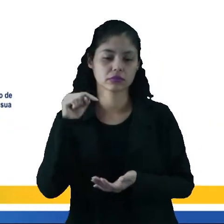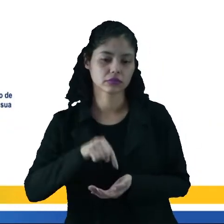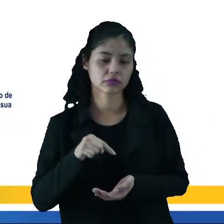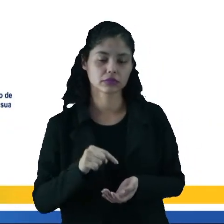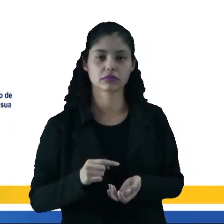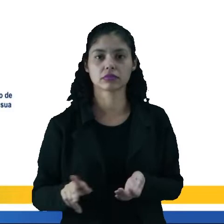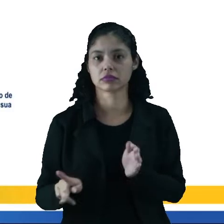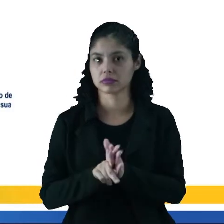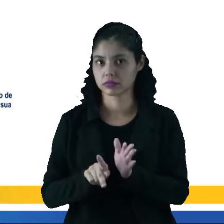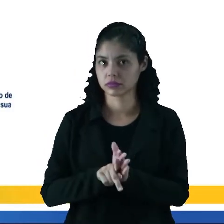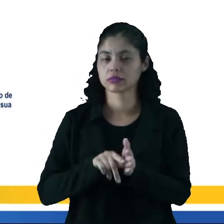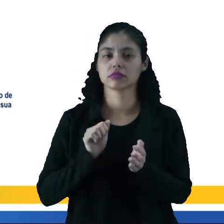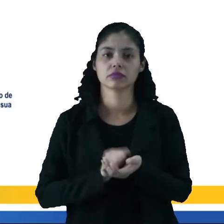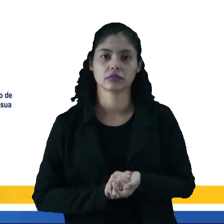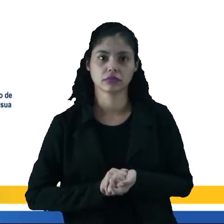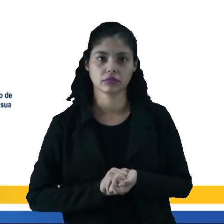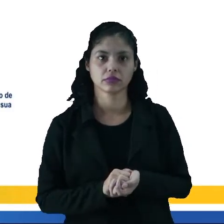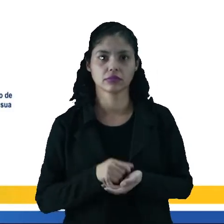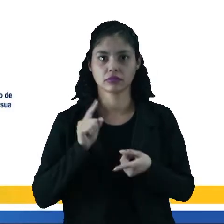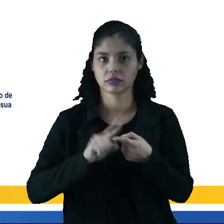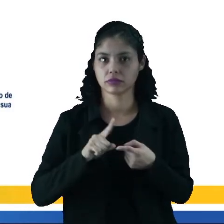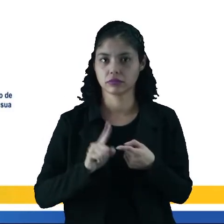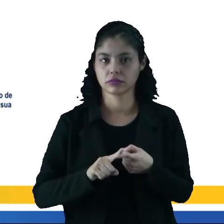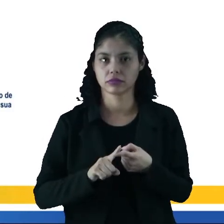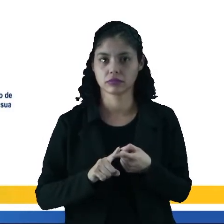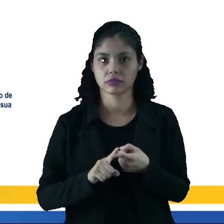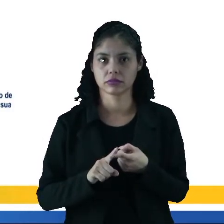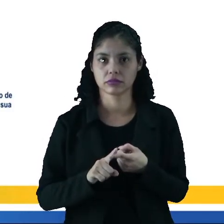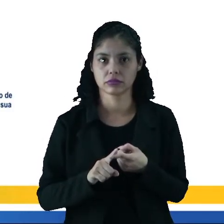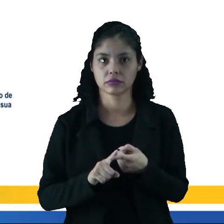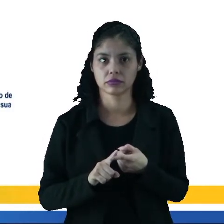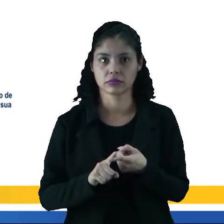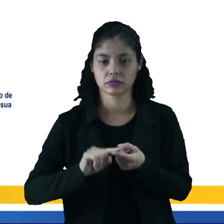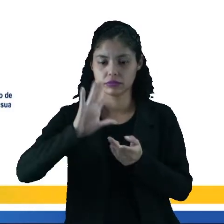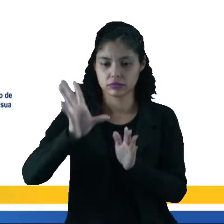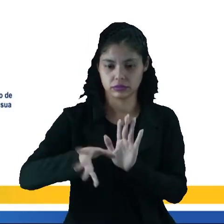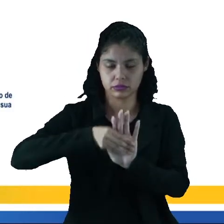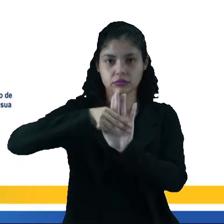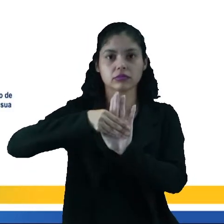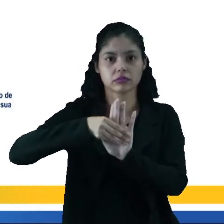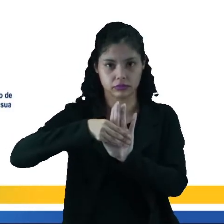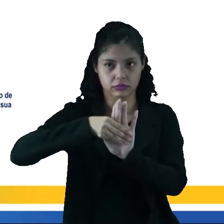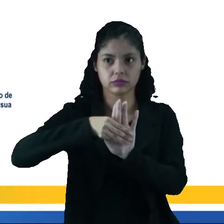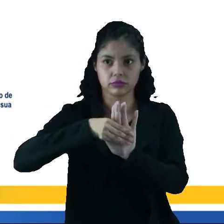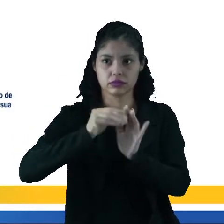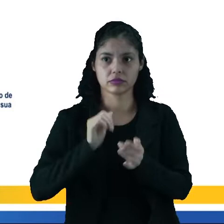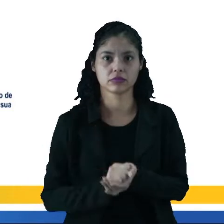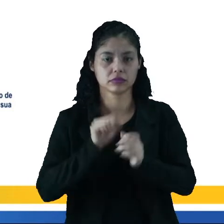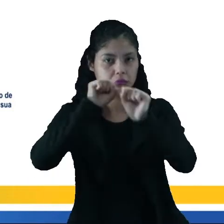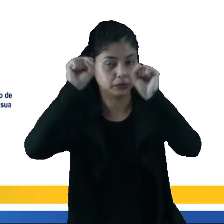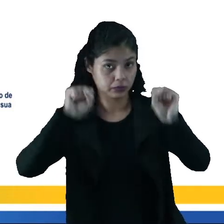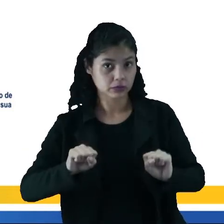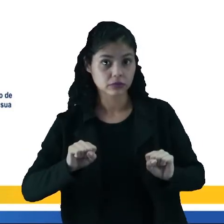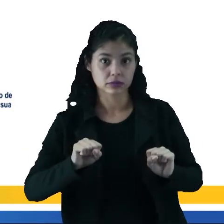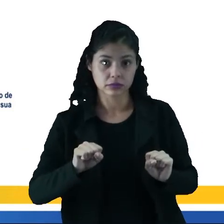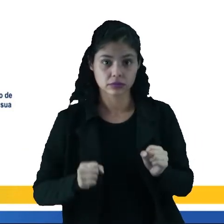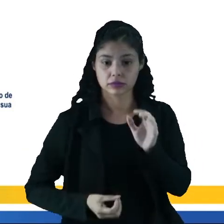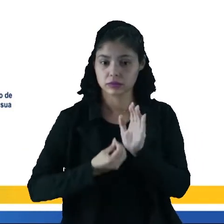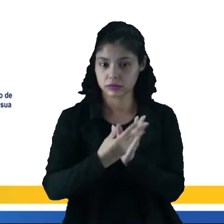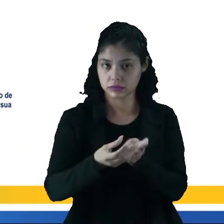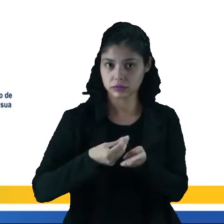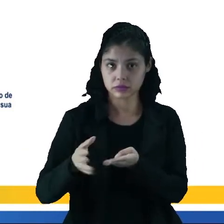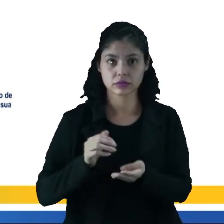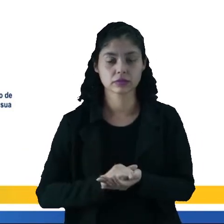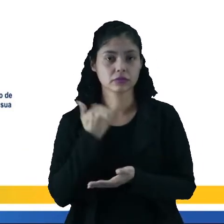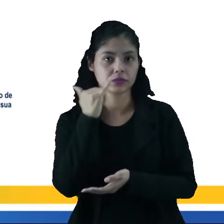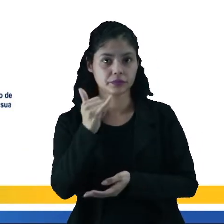aquisição desse equipamento, porque você coloca na sua residência para entrar no sistema de distribuição